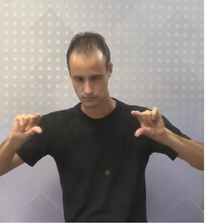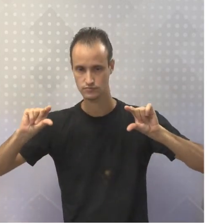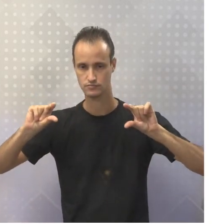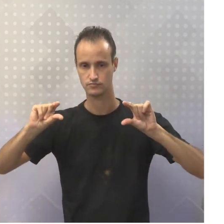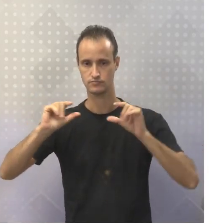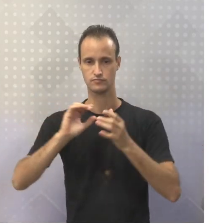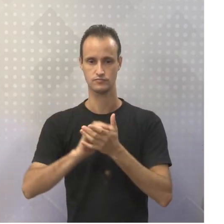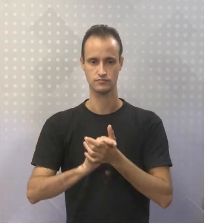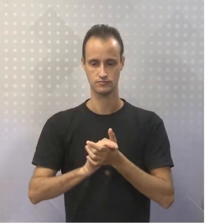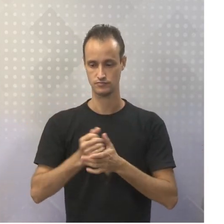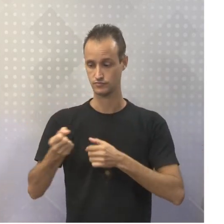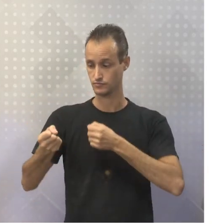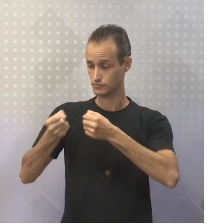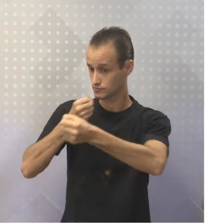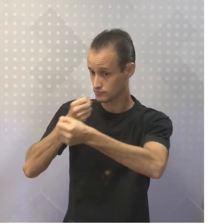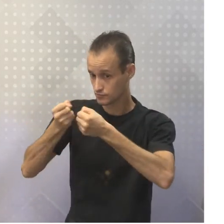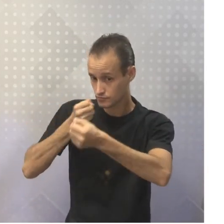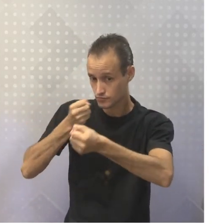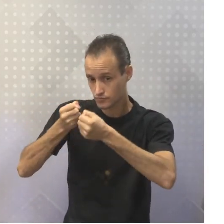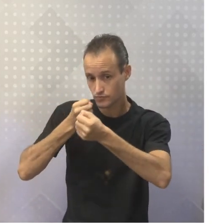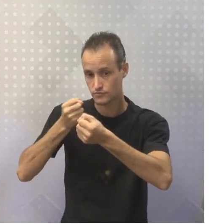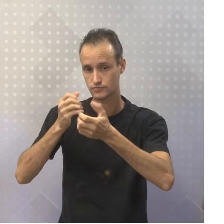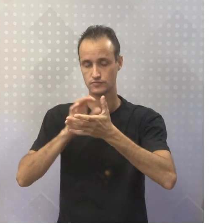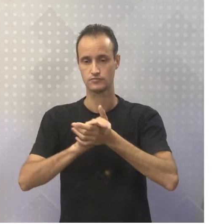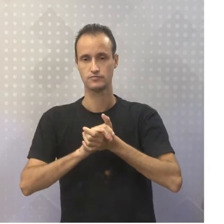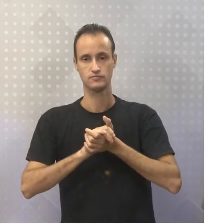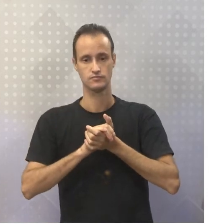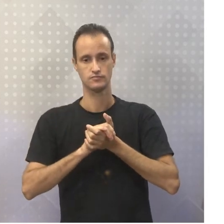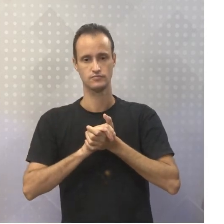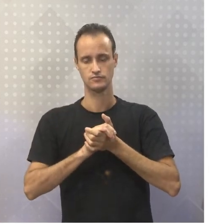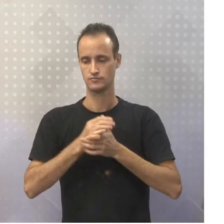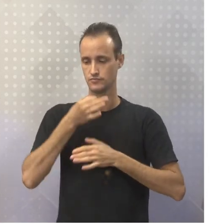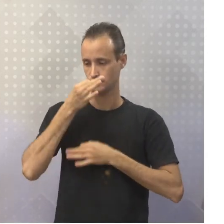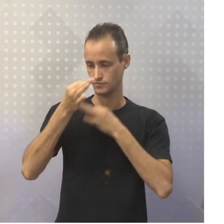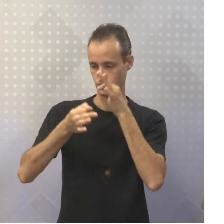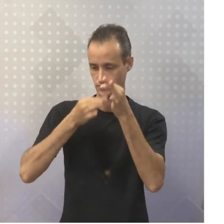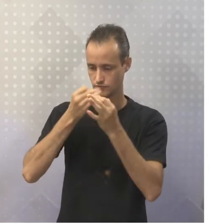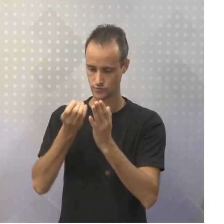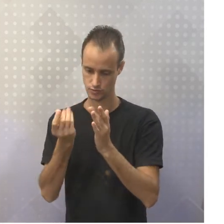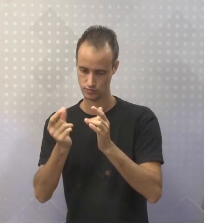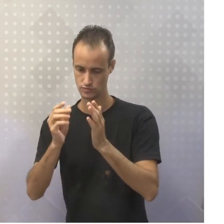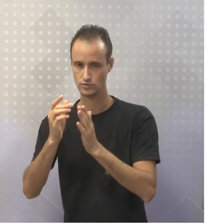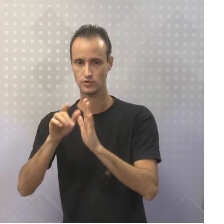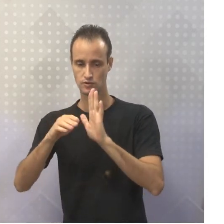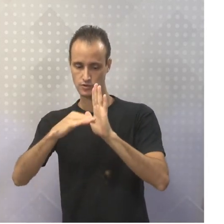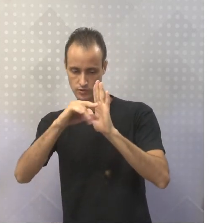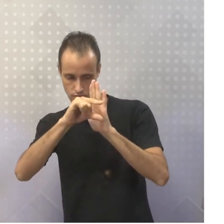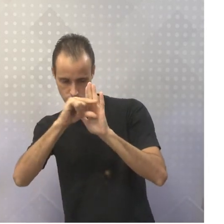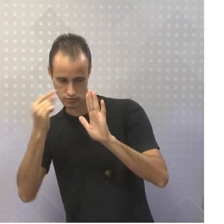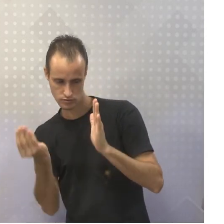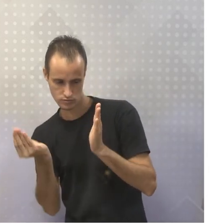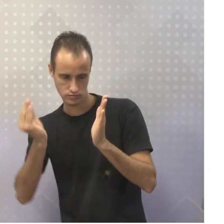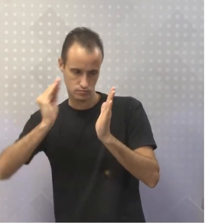uma entrevista, tá? Um trecho de um depoimento aqui da agricultura.